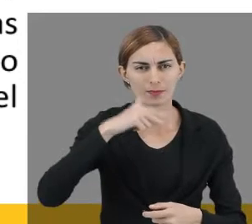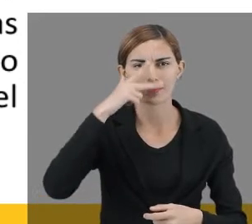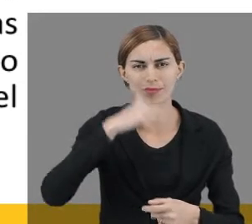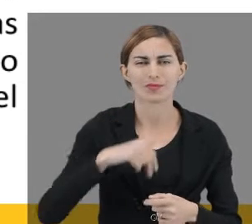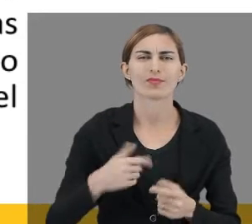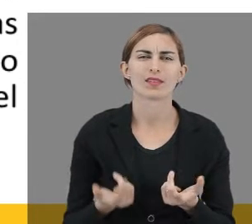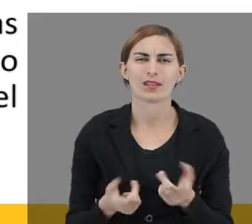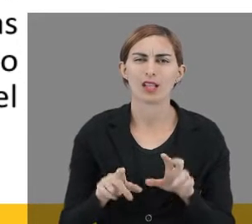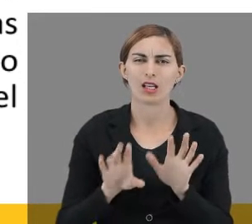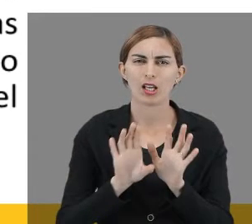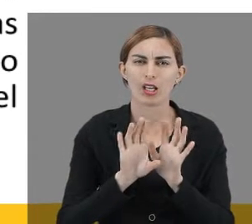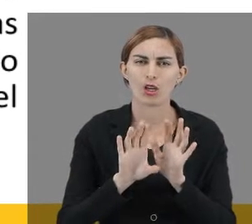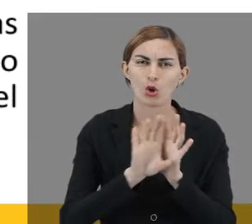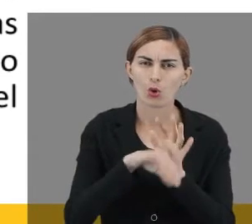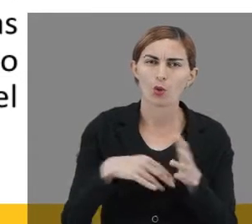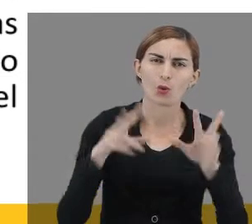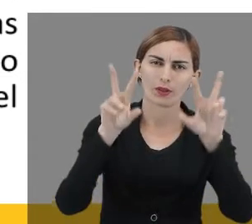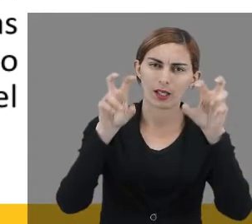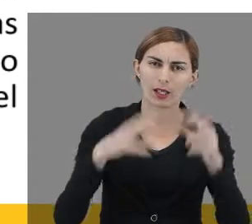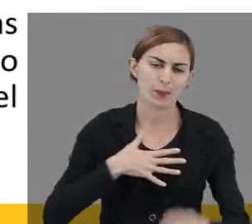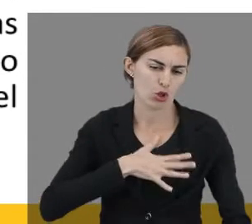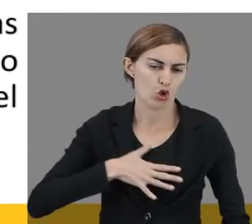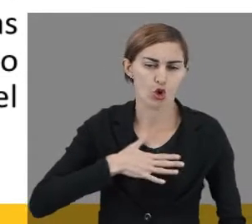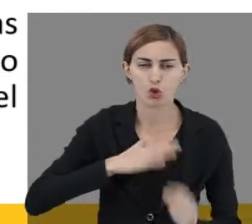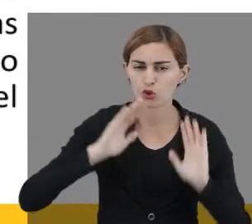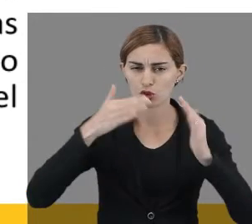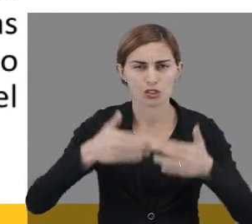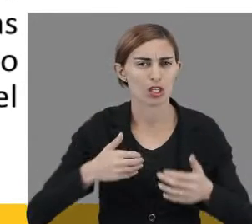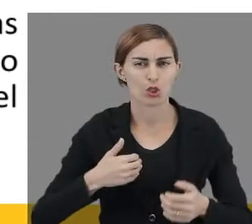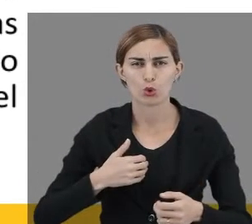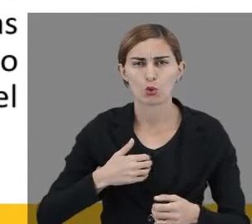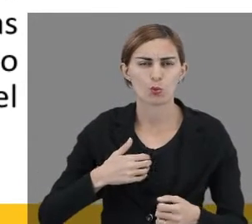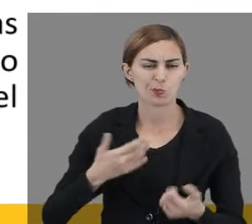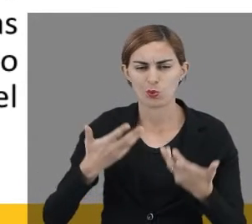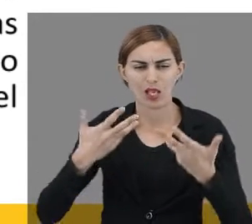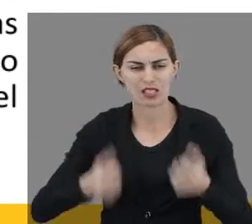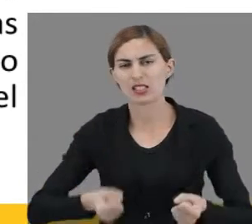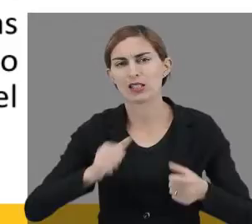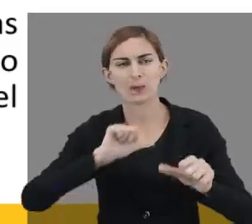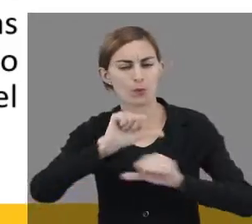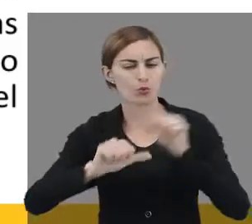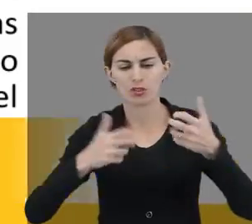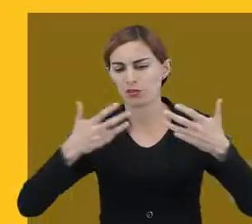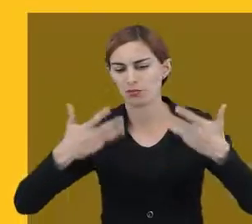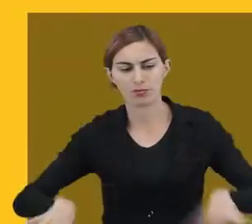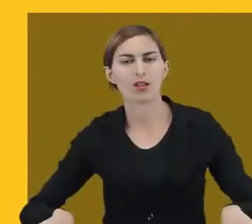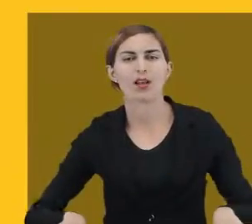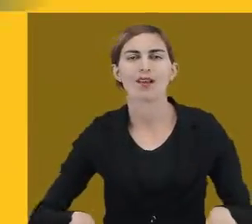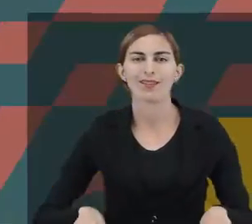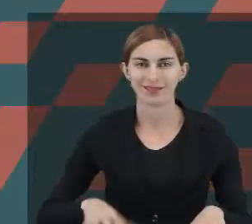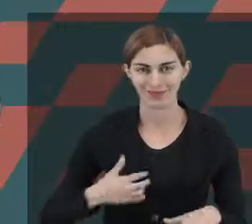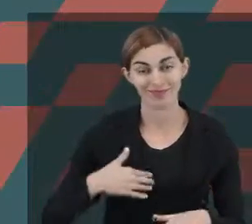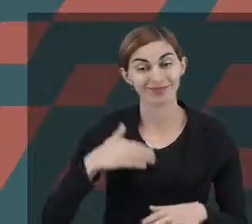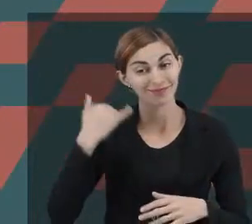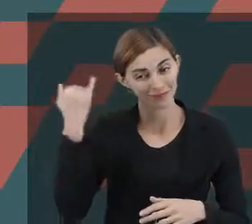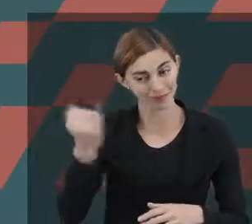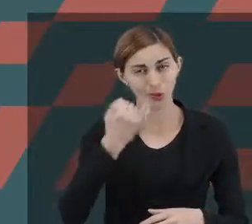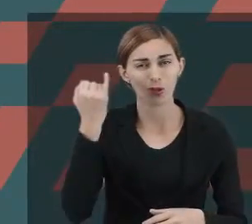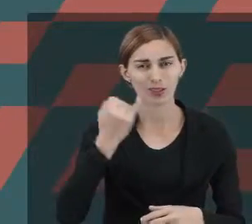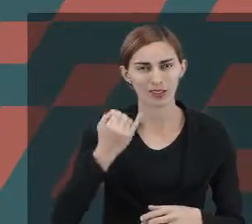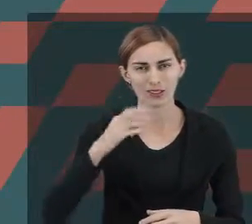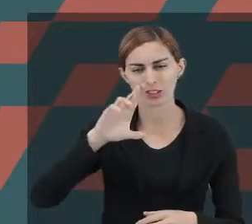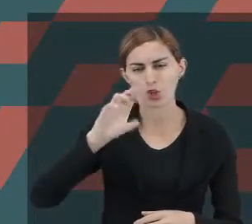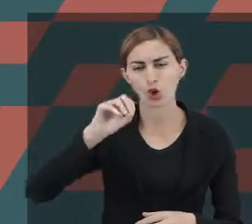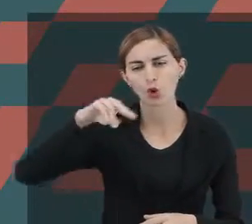começam a ter conteúdos específicos que gostam. Eles têm oposição às mudanças. Por isso que a gente ressalta a importância dessa